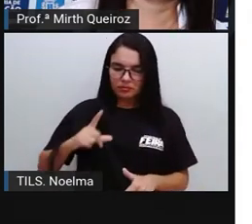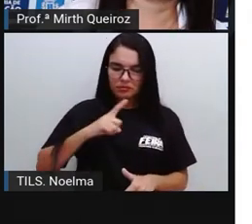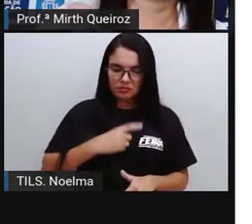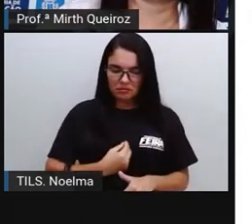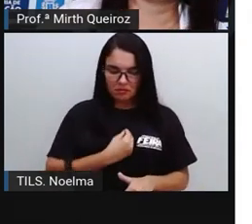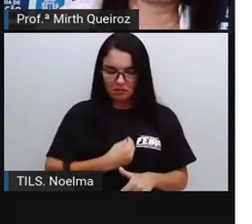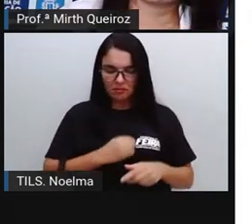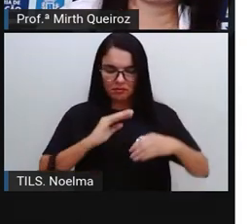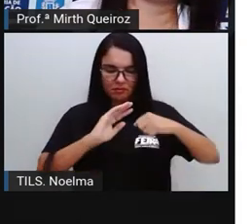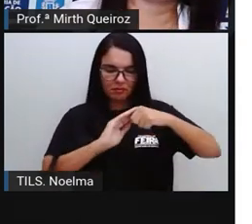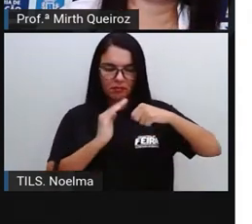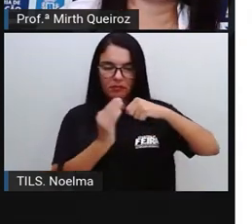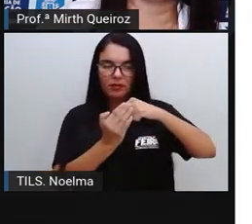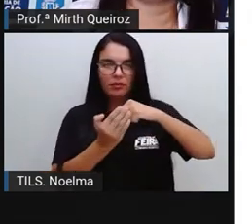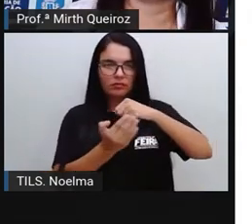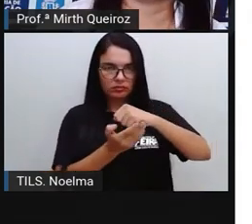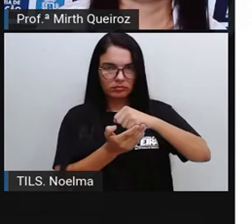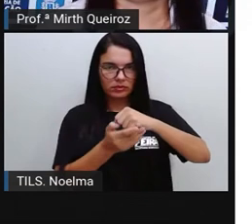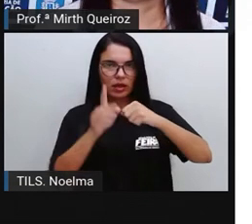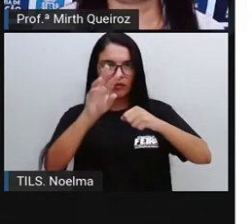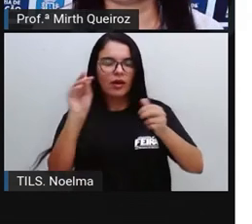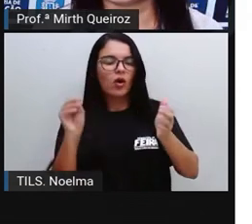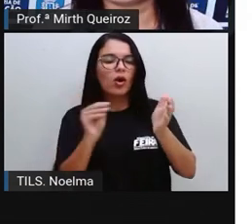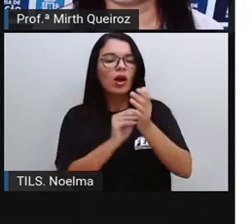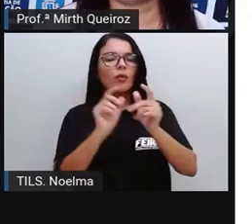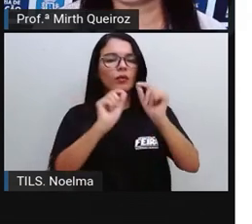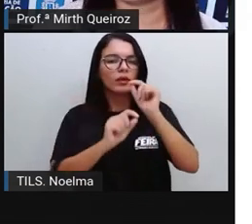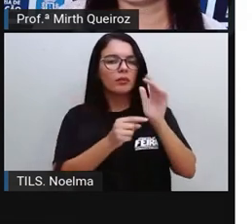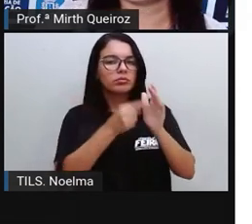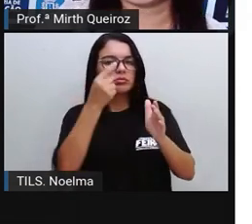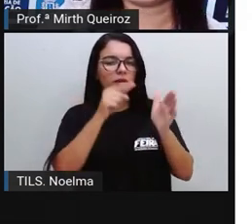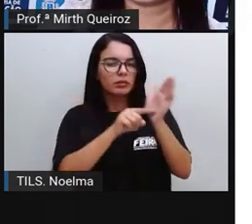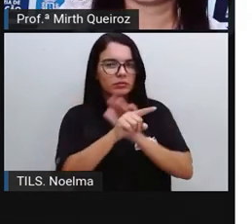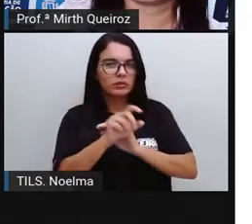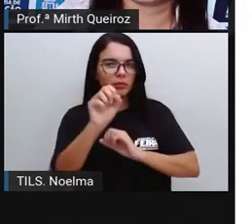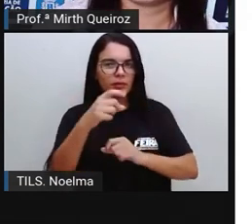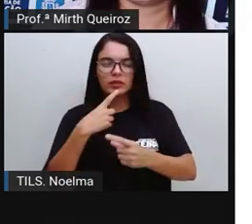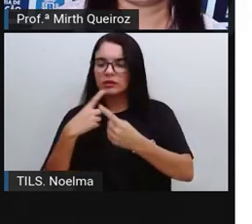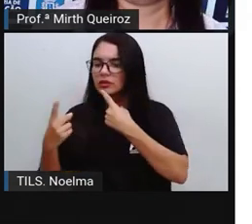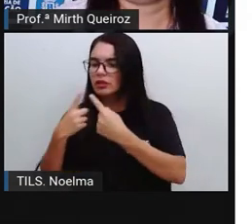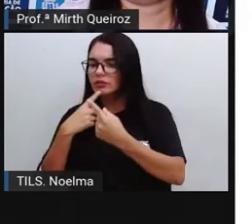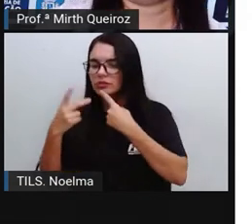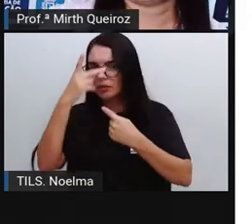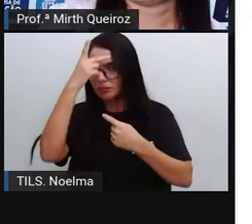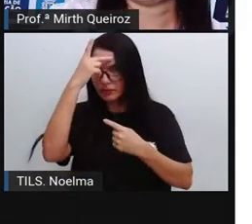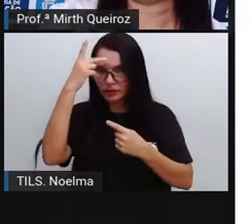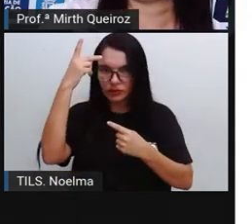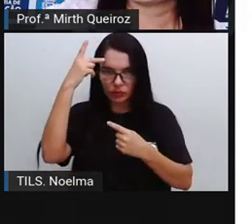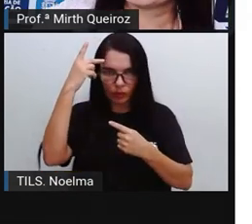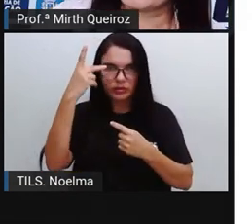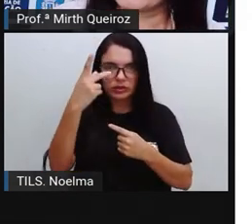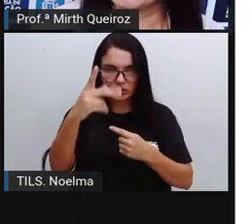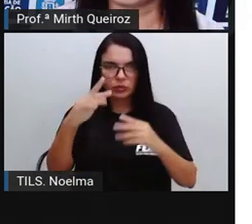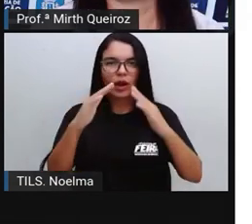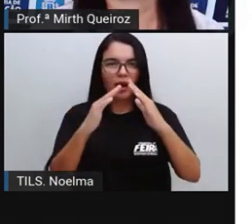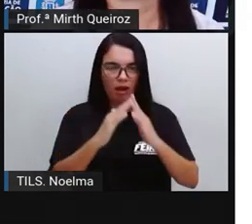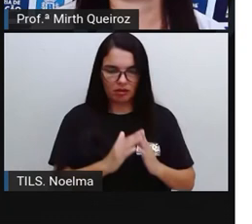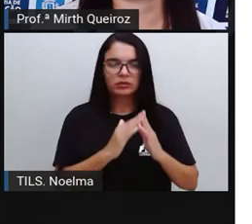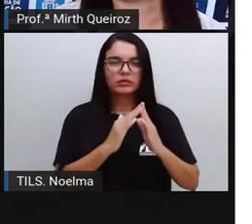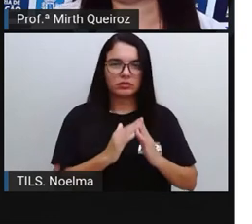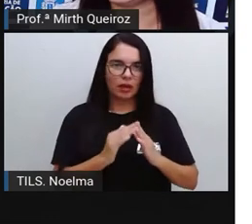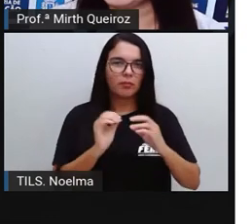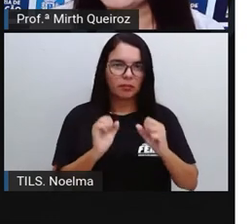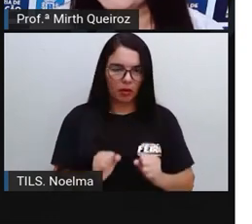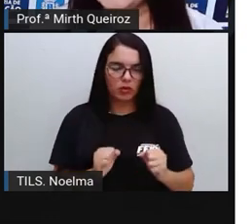Das pessoas Que vocês vão Entrevistar Vocês podem entrevistar Pessoas aí Da sua casa